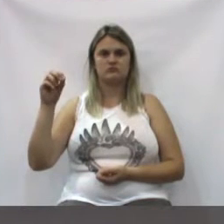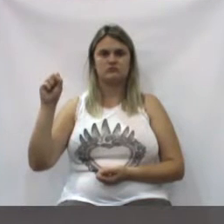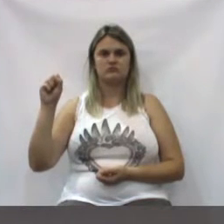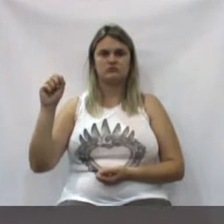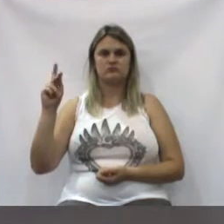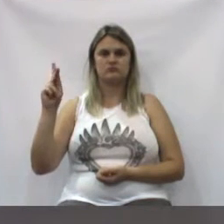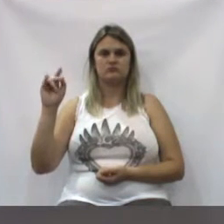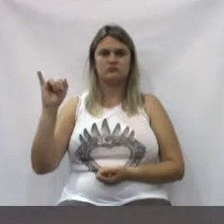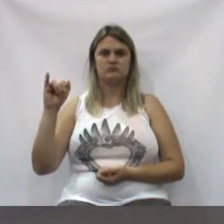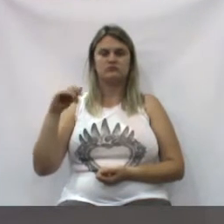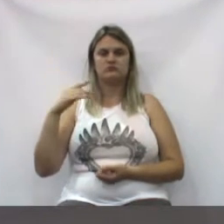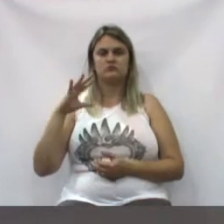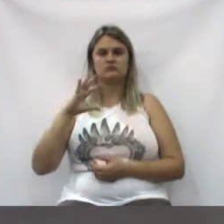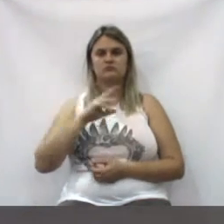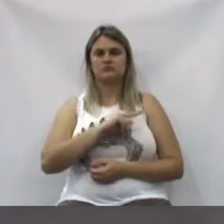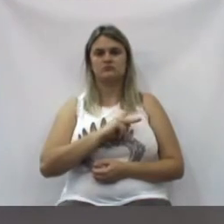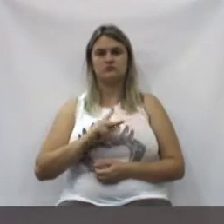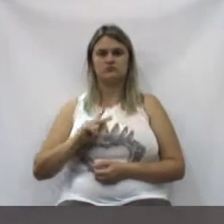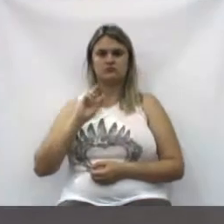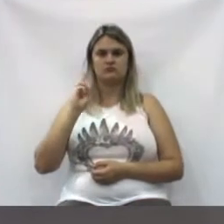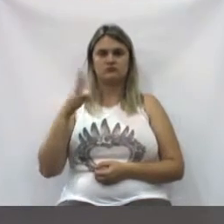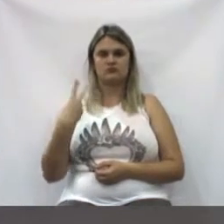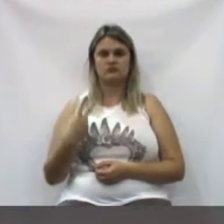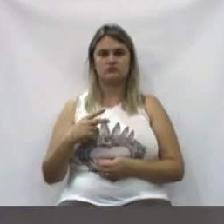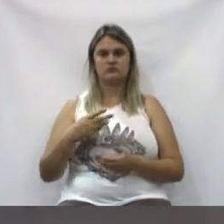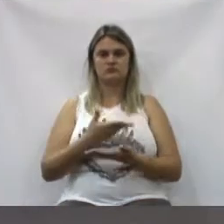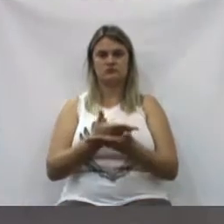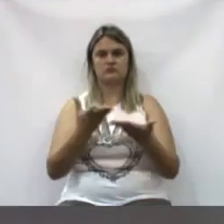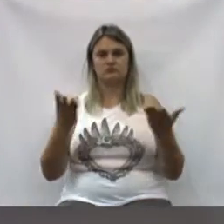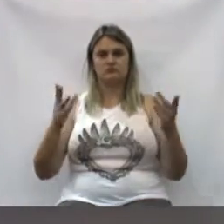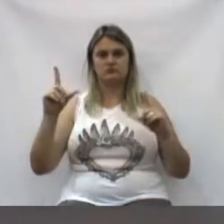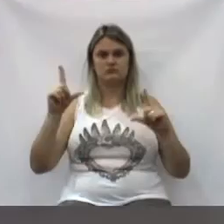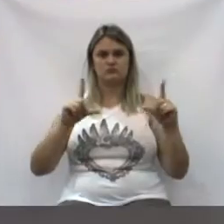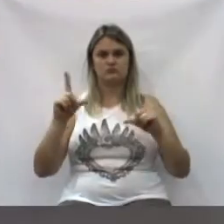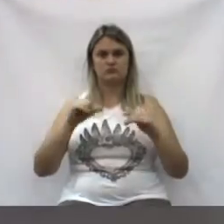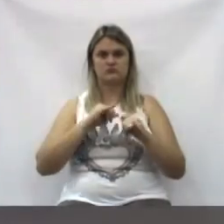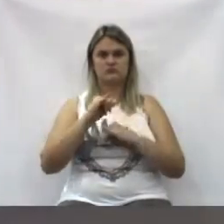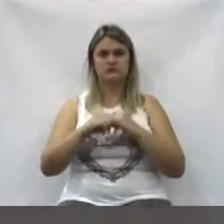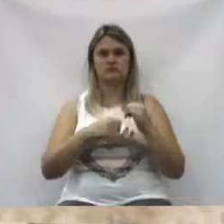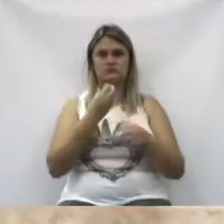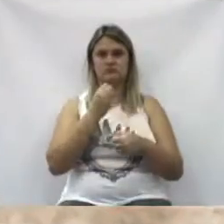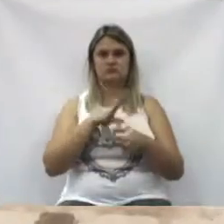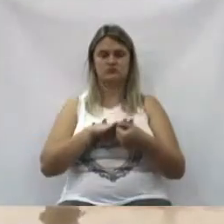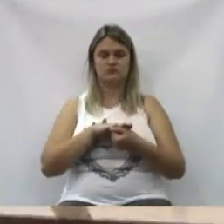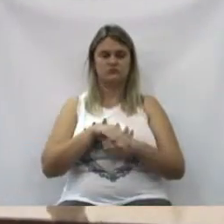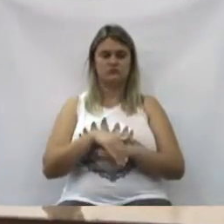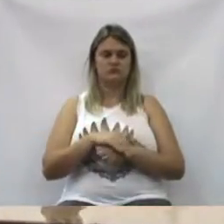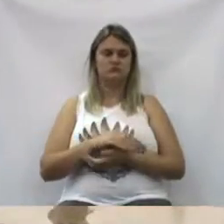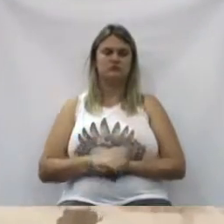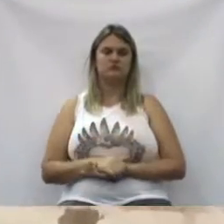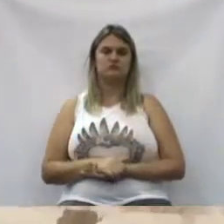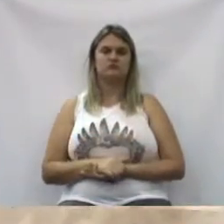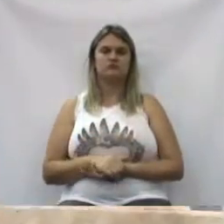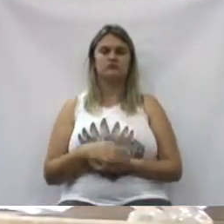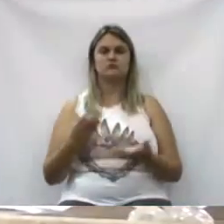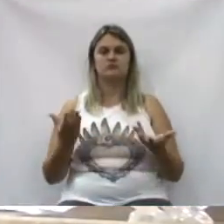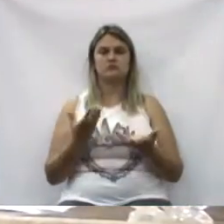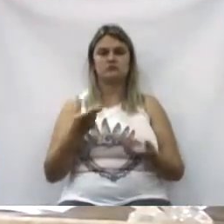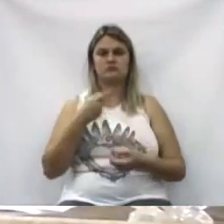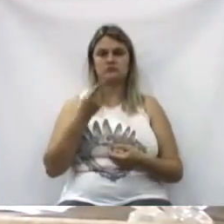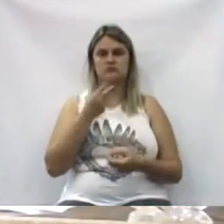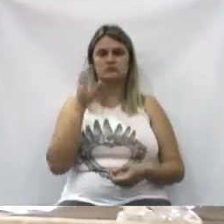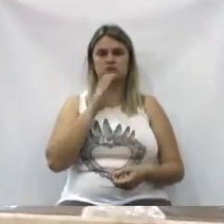Senhor Presidente, senhores vereadores, imprensa, escrito, falada, comunidade aqui presente, boa noite. Eu quero falar